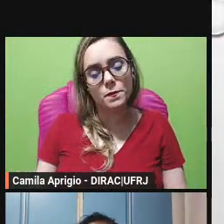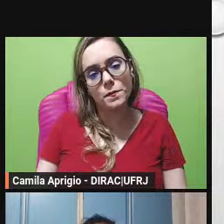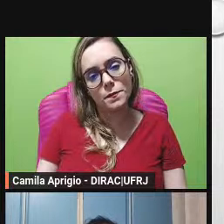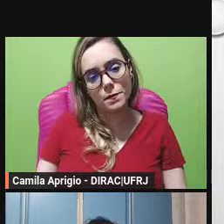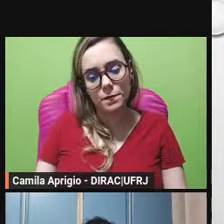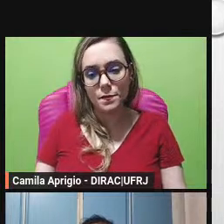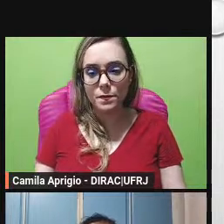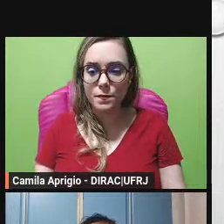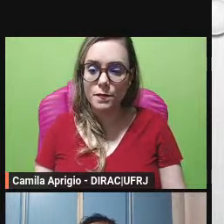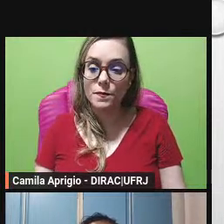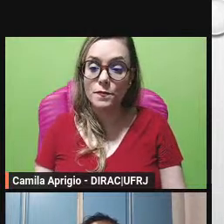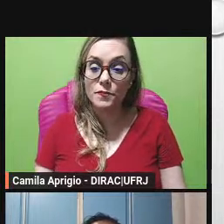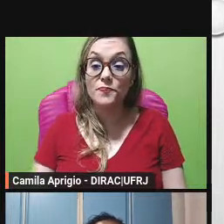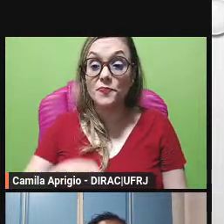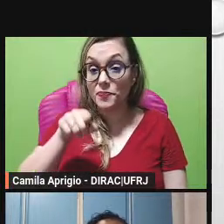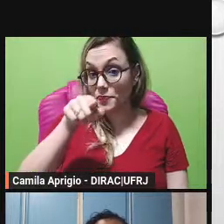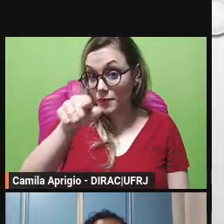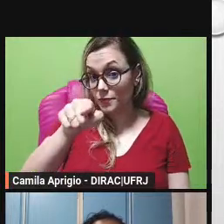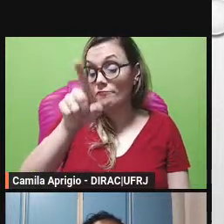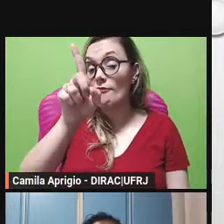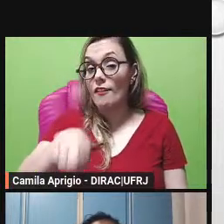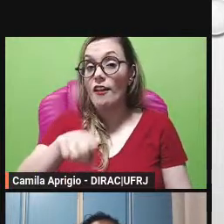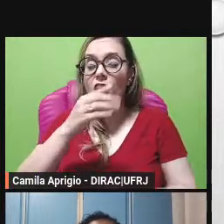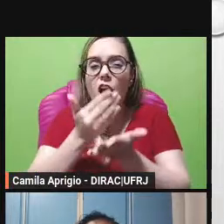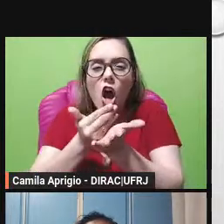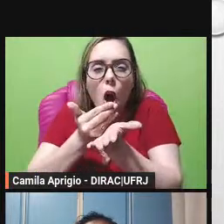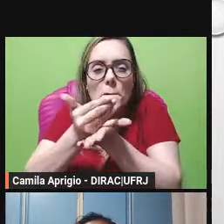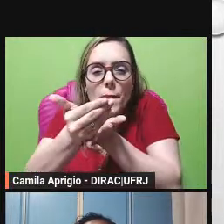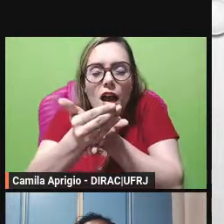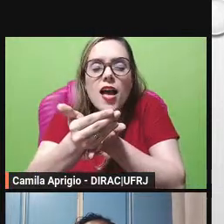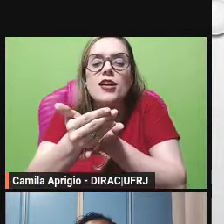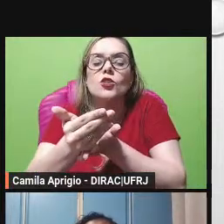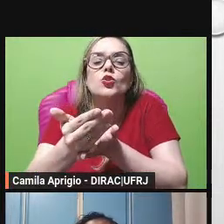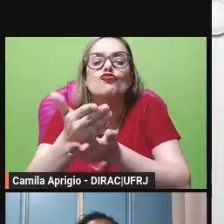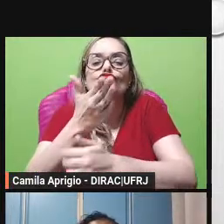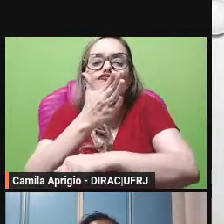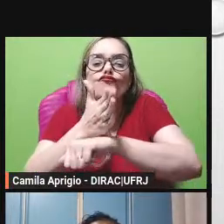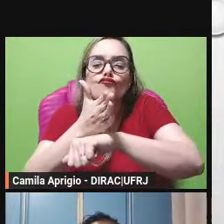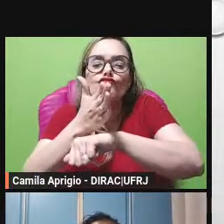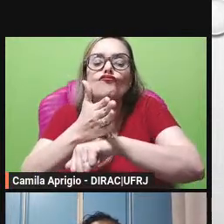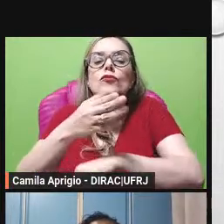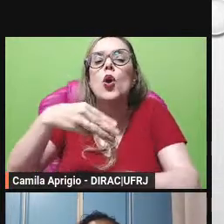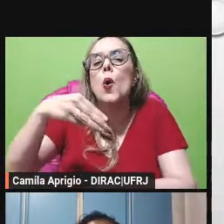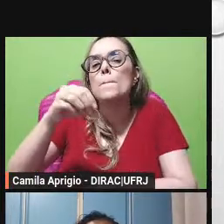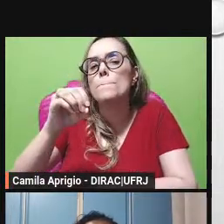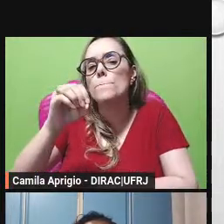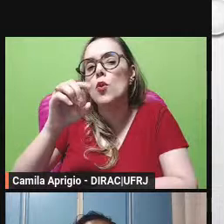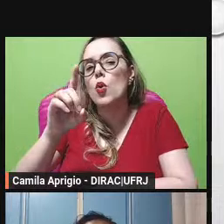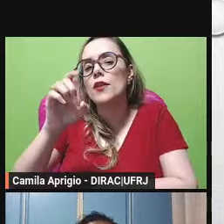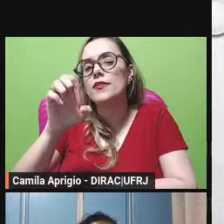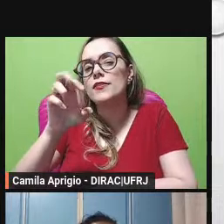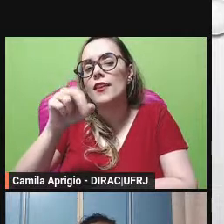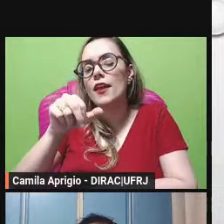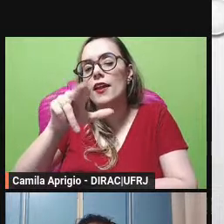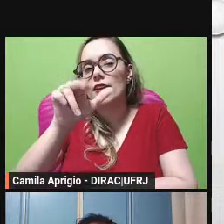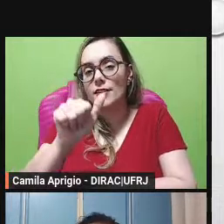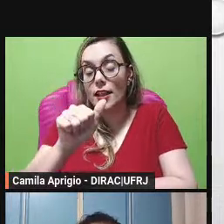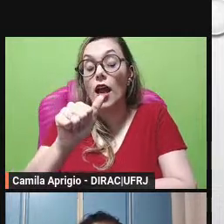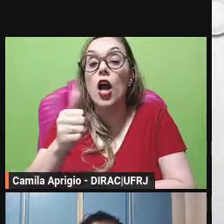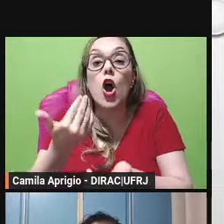a partir da idade moderna o público da fábula ele vai se ampliar consideravelmente